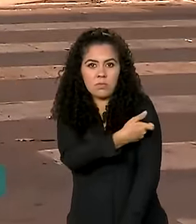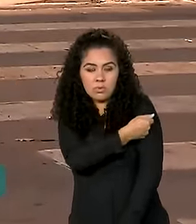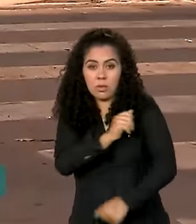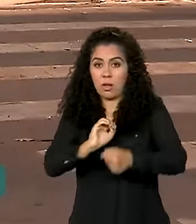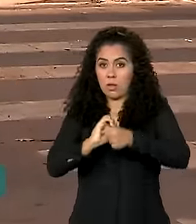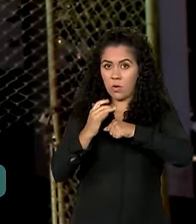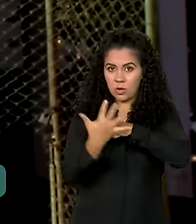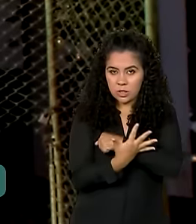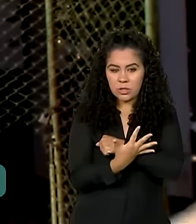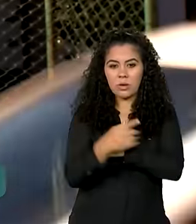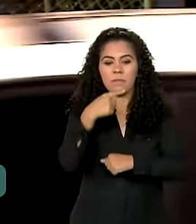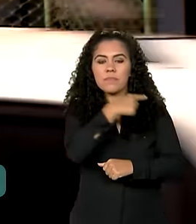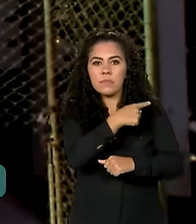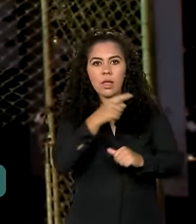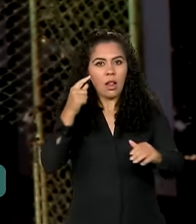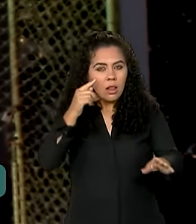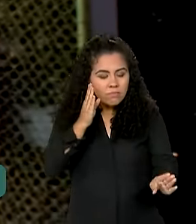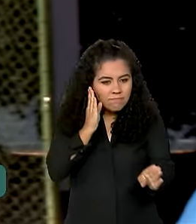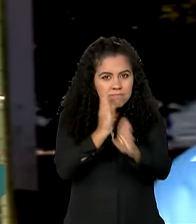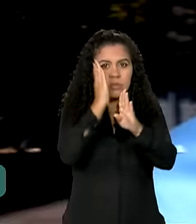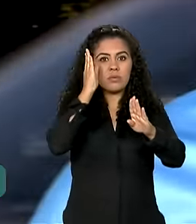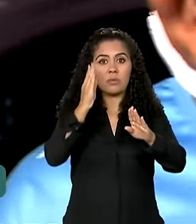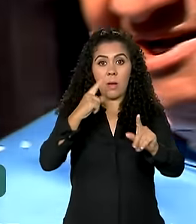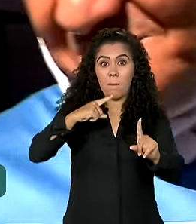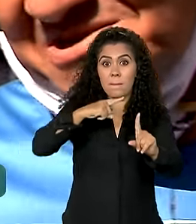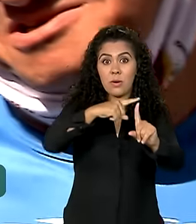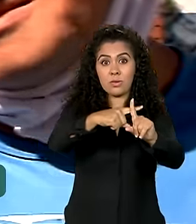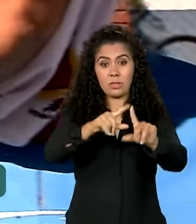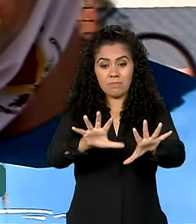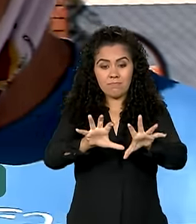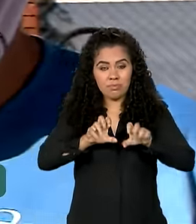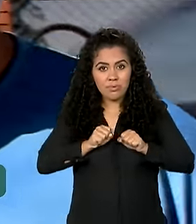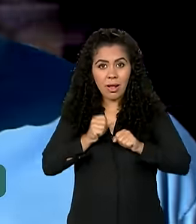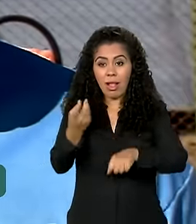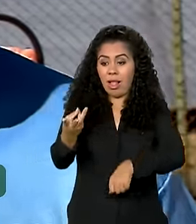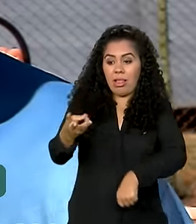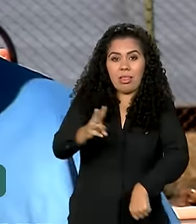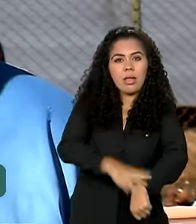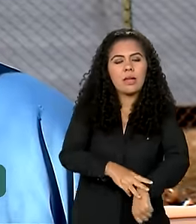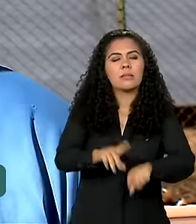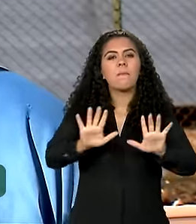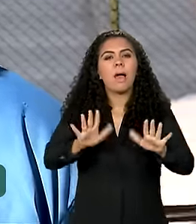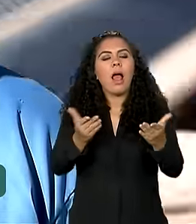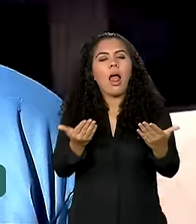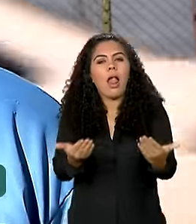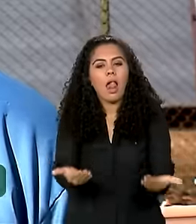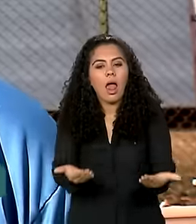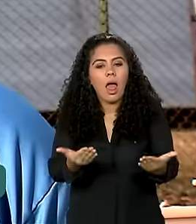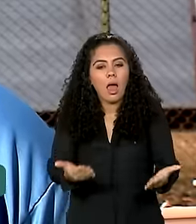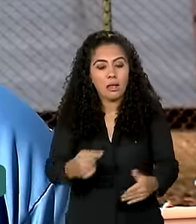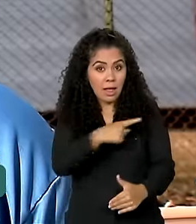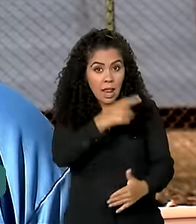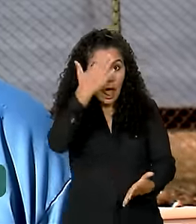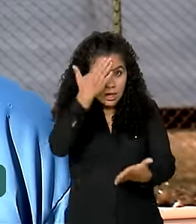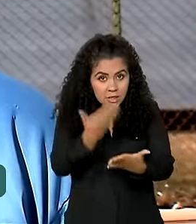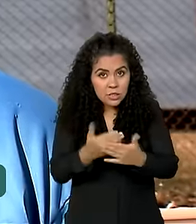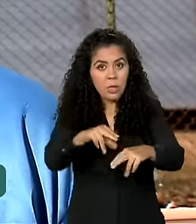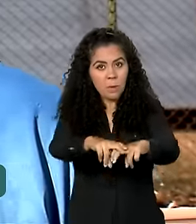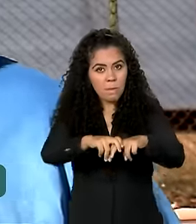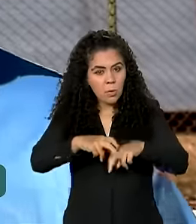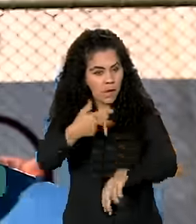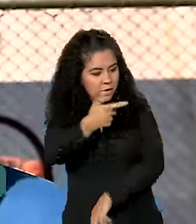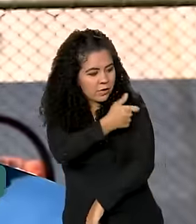Ele já foi diagnosticado com a doença 3 vezes, sempre de forma leve. Ele acredita que, por causa da vacina,